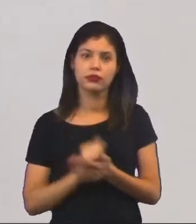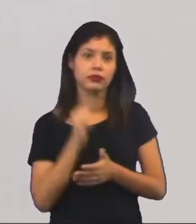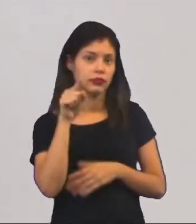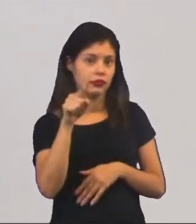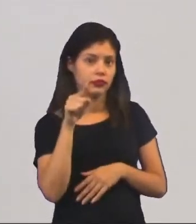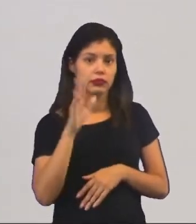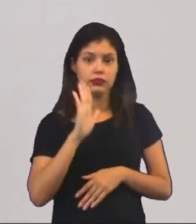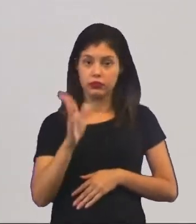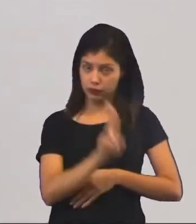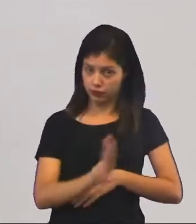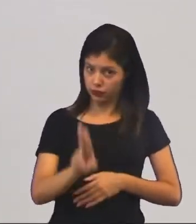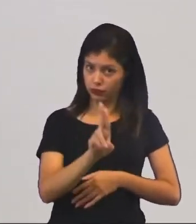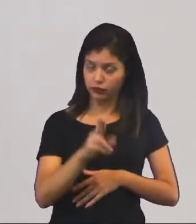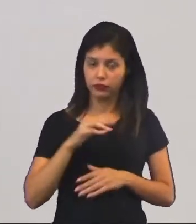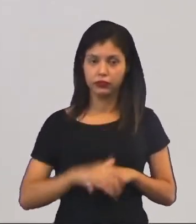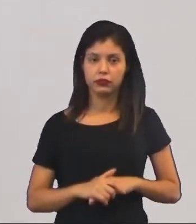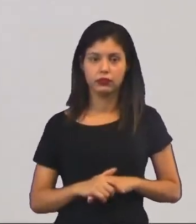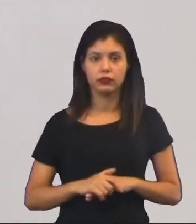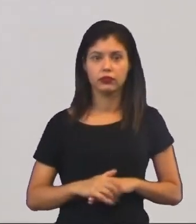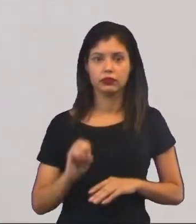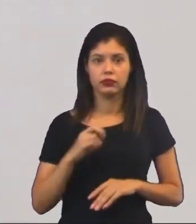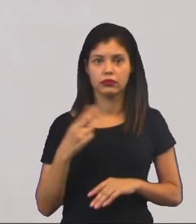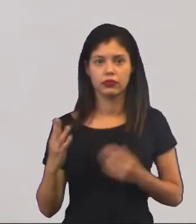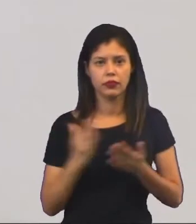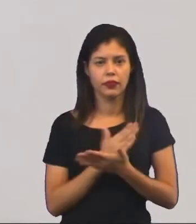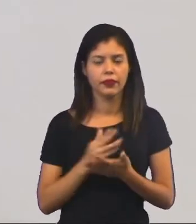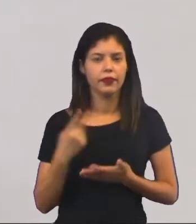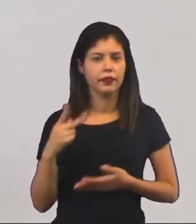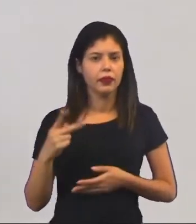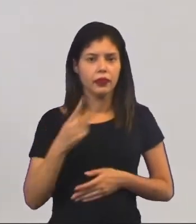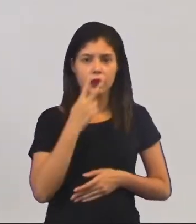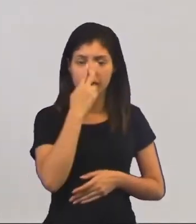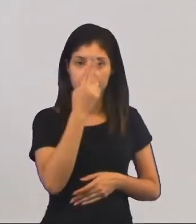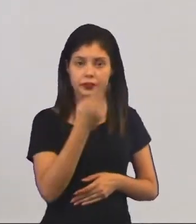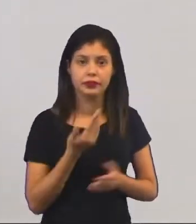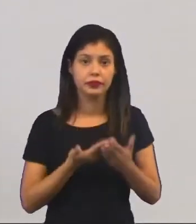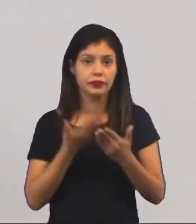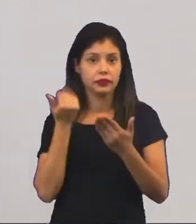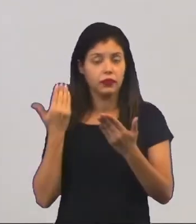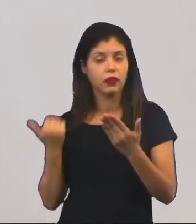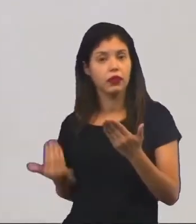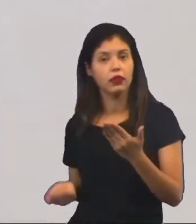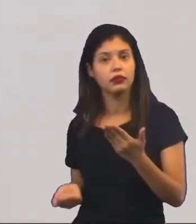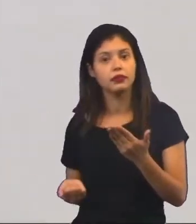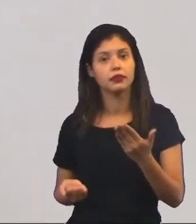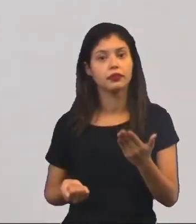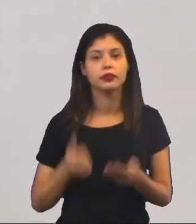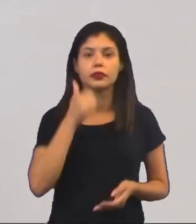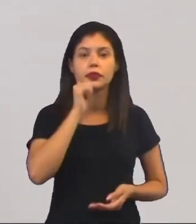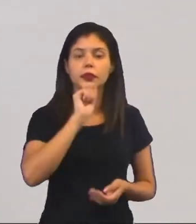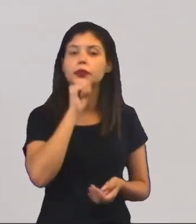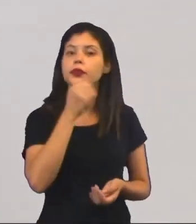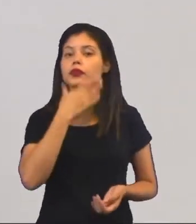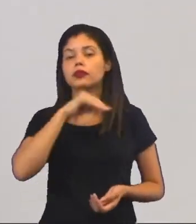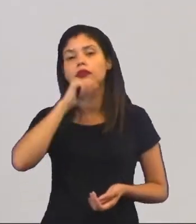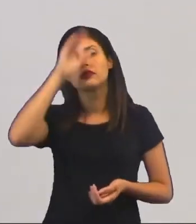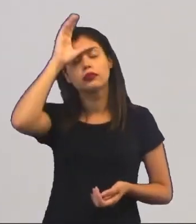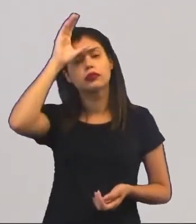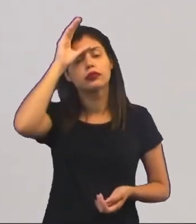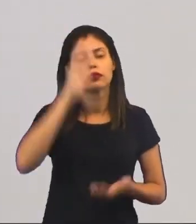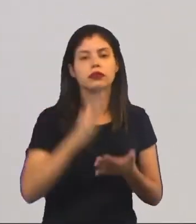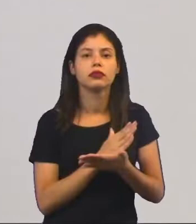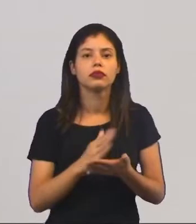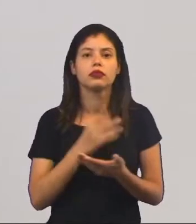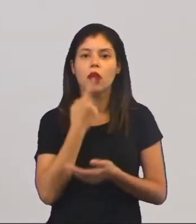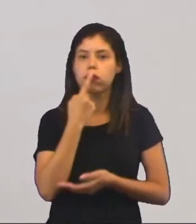ou você está usando, ou algumas delas que aparecem do passado, seu pai, sua mãe, sua tia, ou